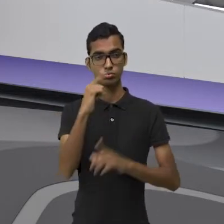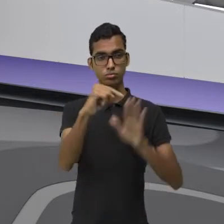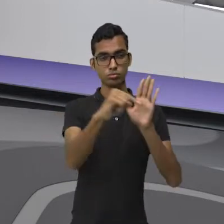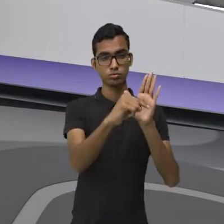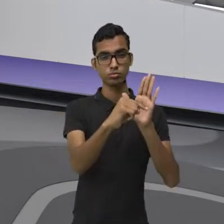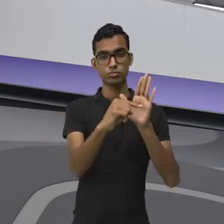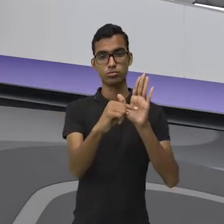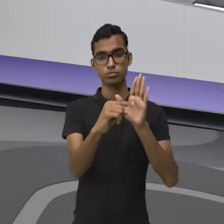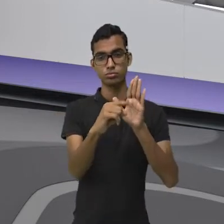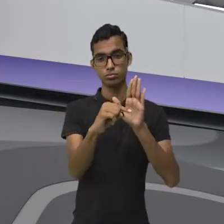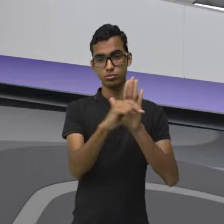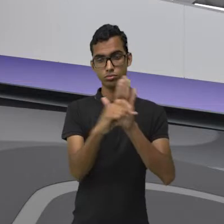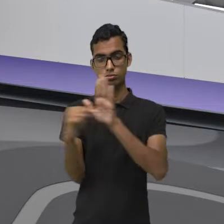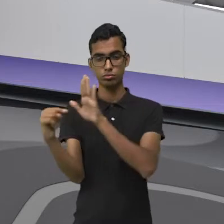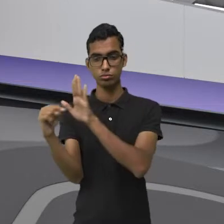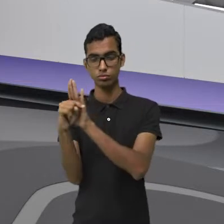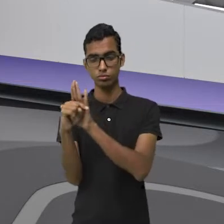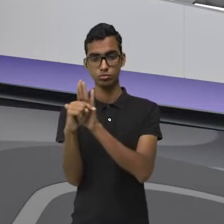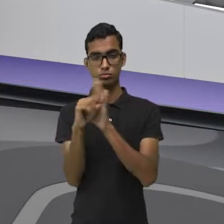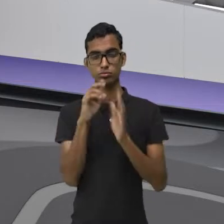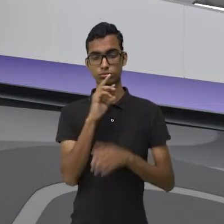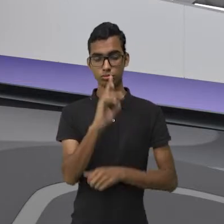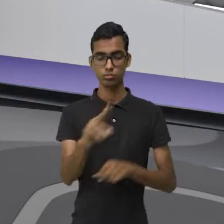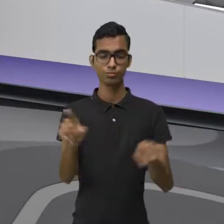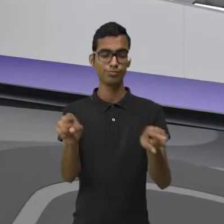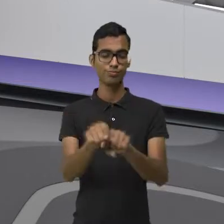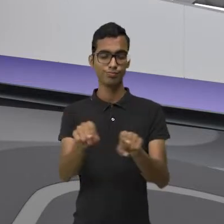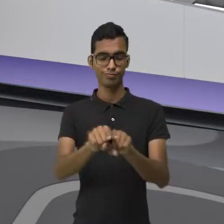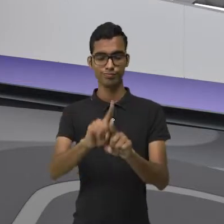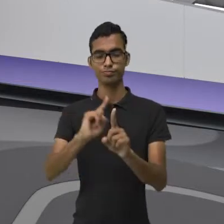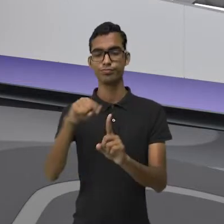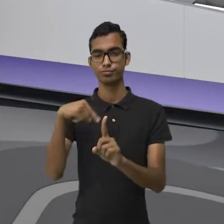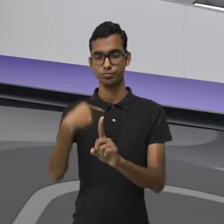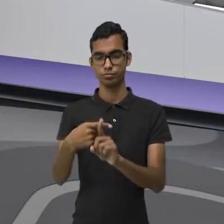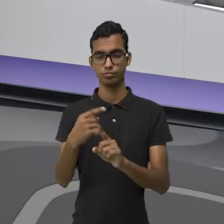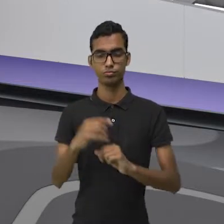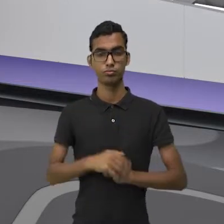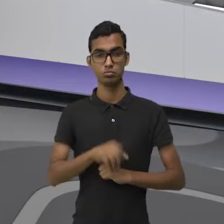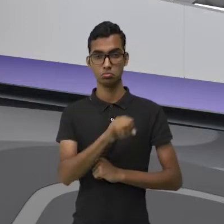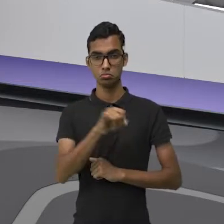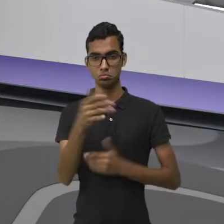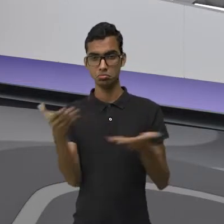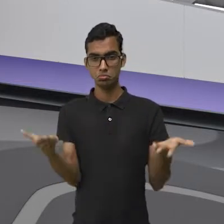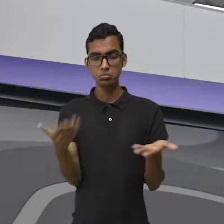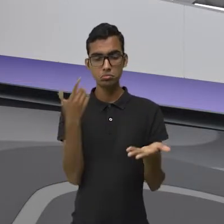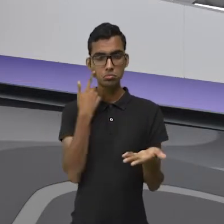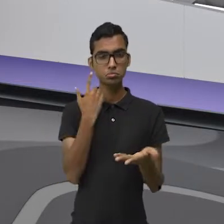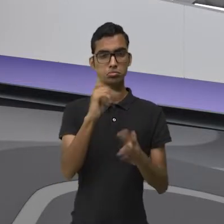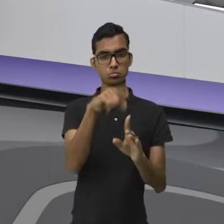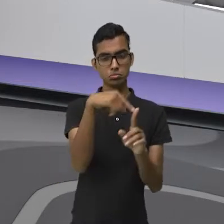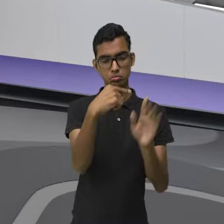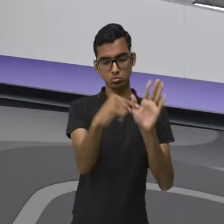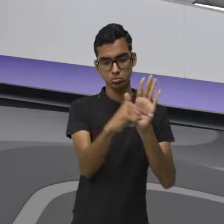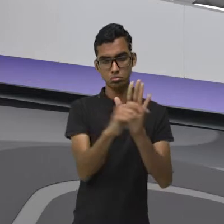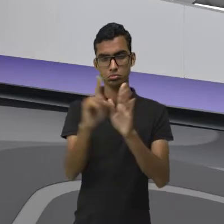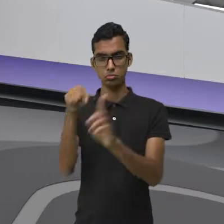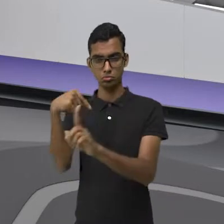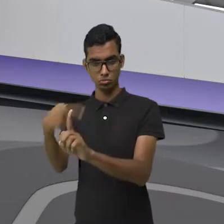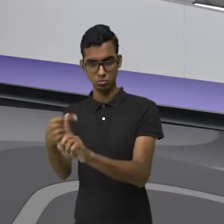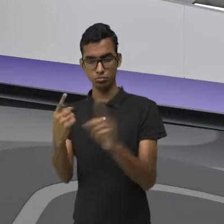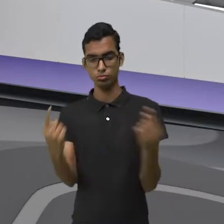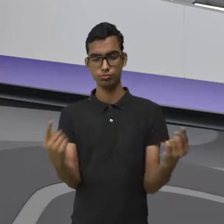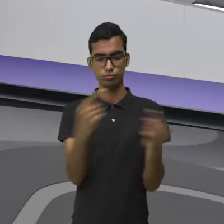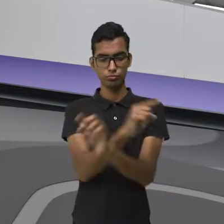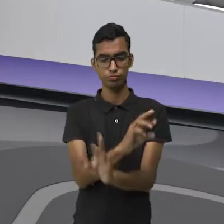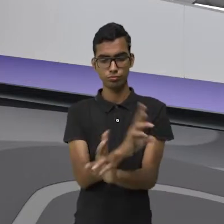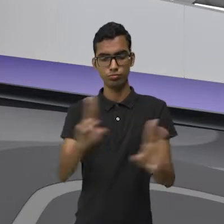números com sinais negativos, o resultado também vai ficar positivo. Agora, números com sinais contrários, ou